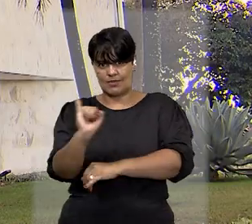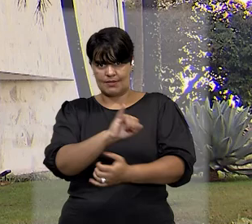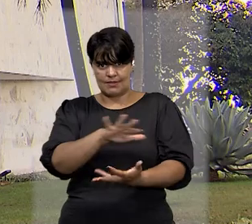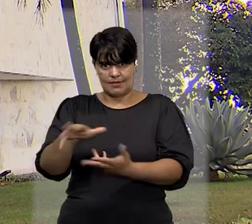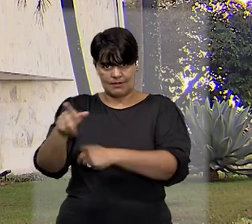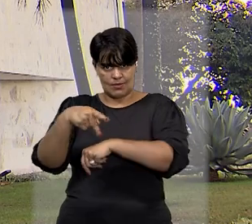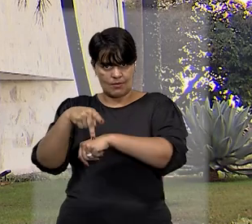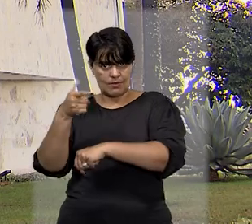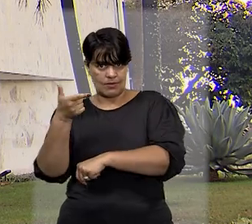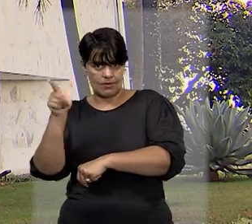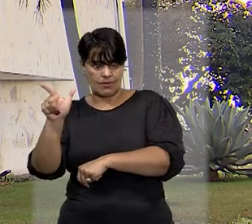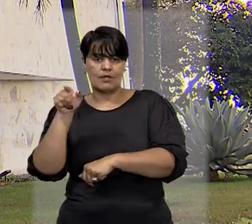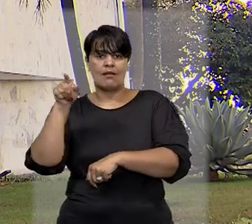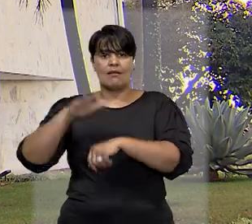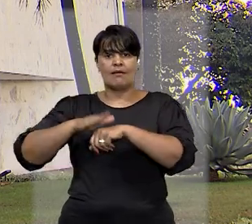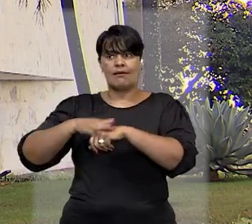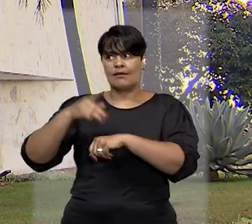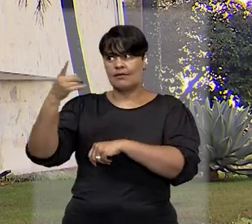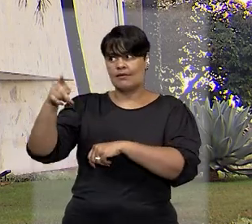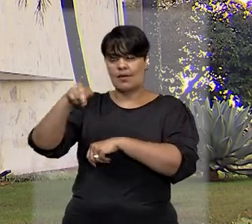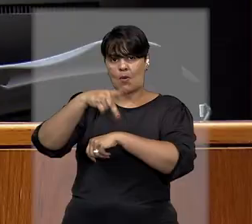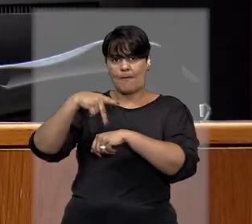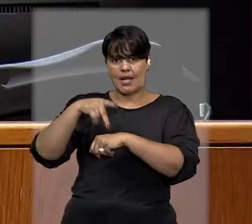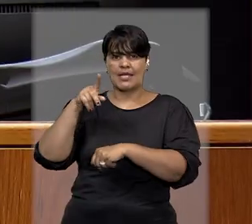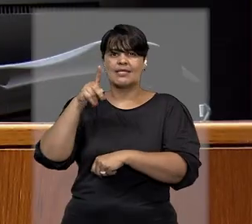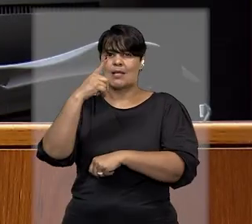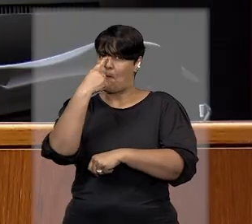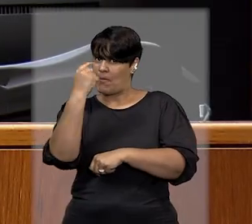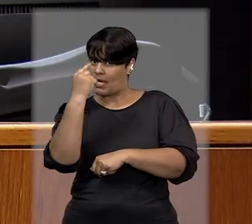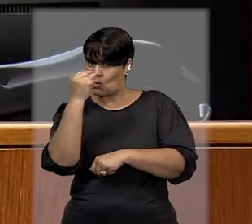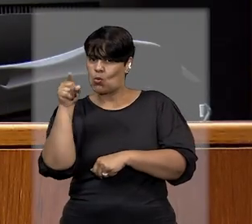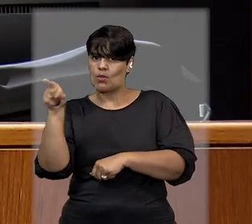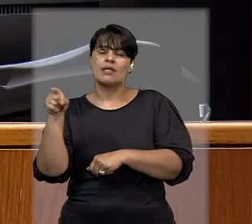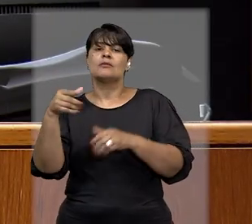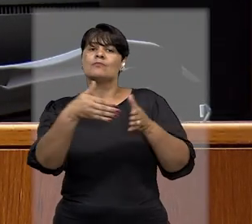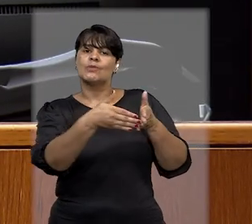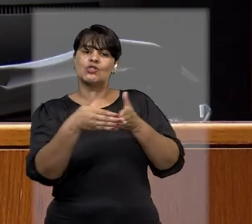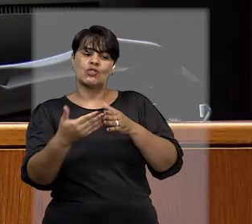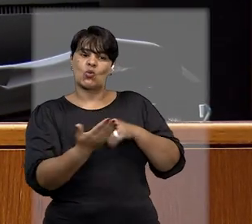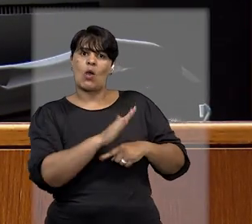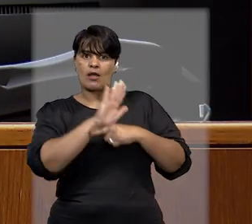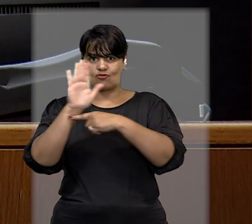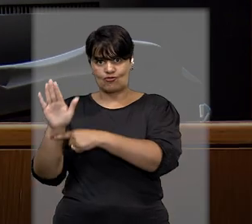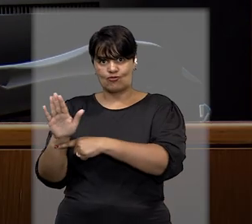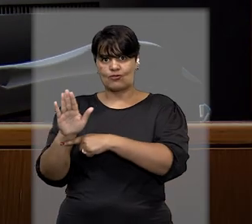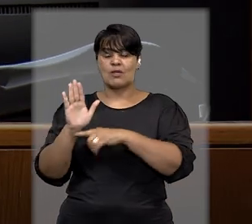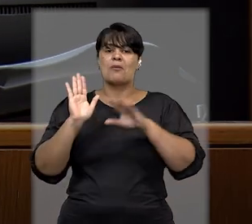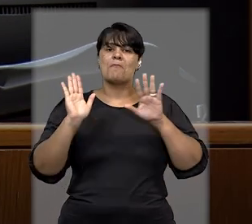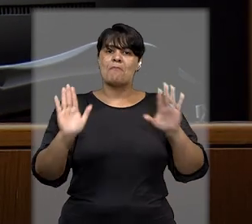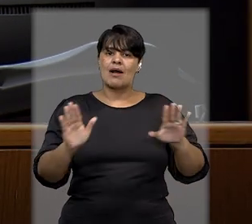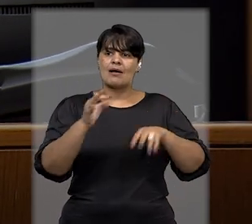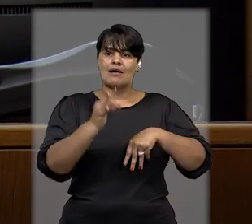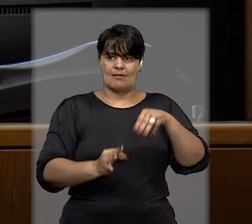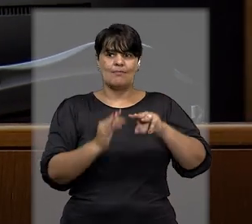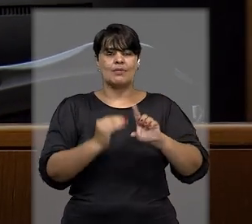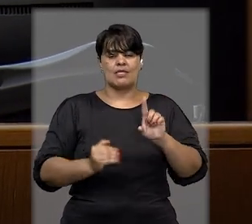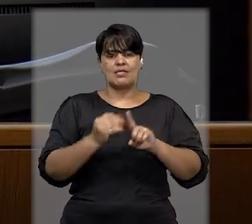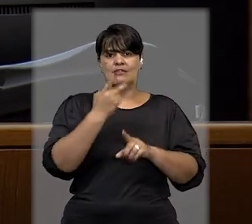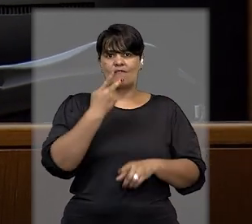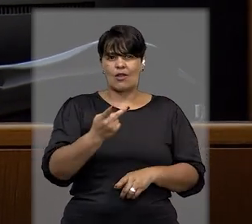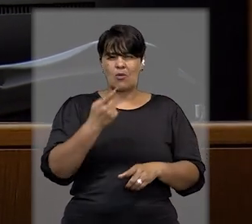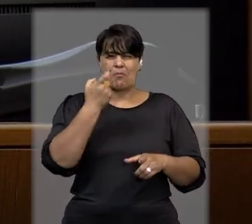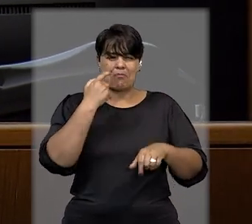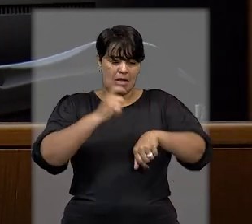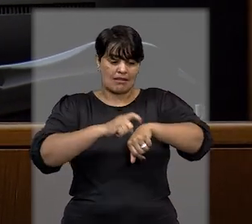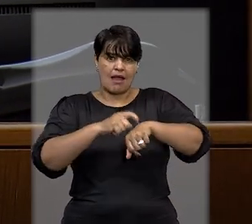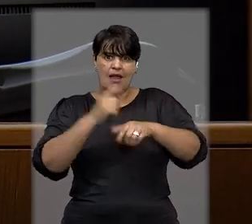peruanas ao Ministério da Justiça e Segurança Pública do Brasil. Segundo a ministra, em razão da proximidade da data marcada para os